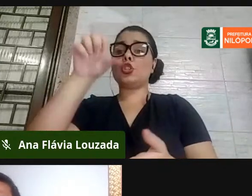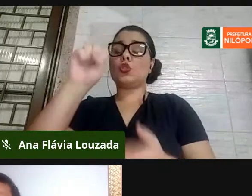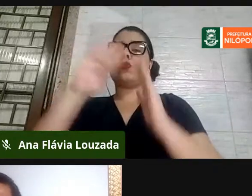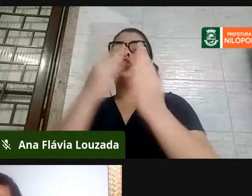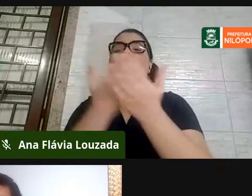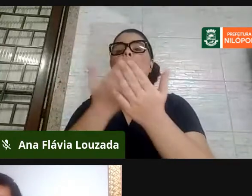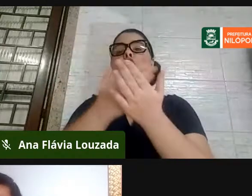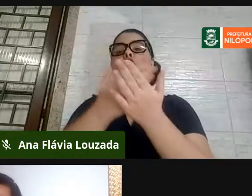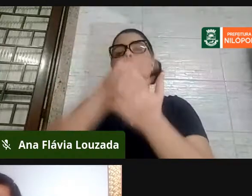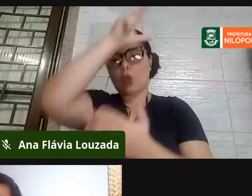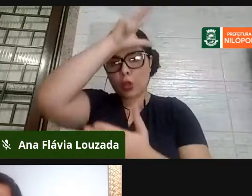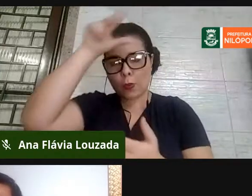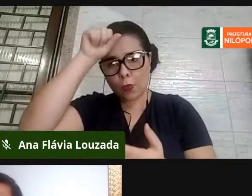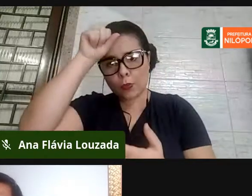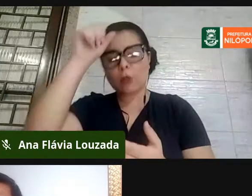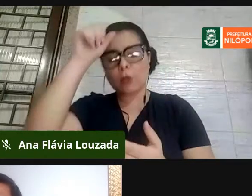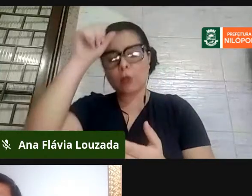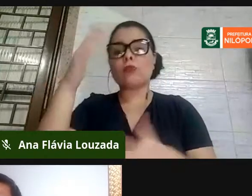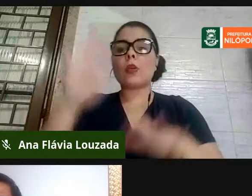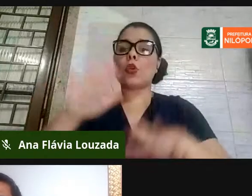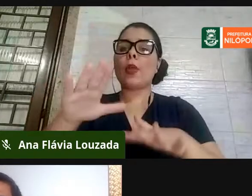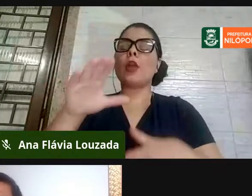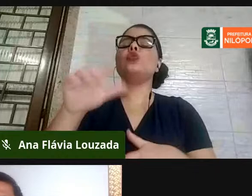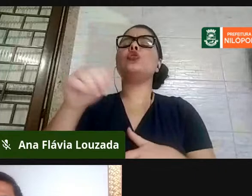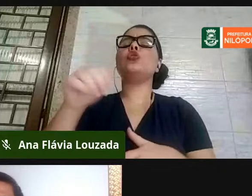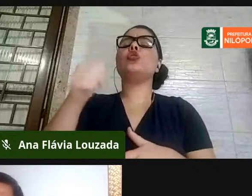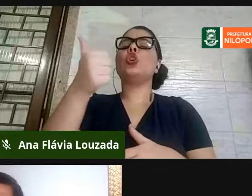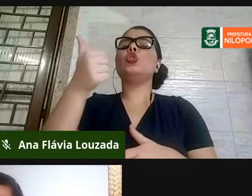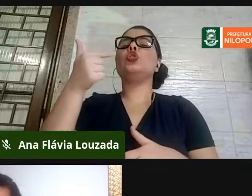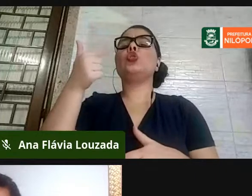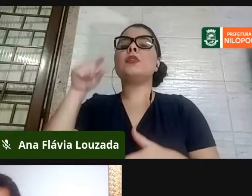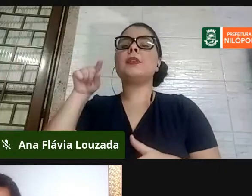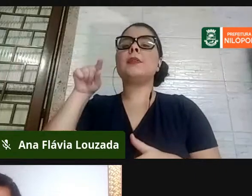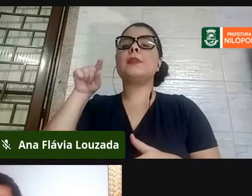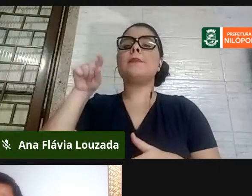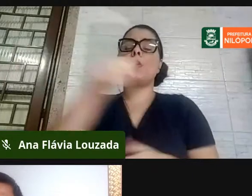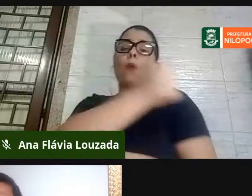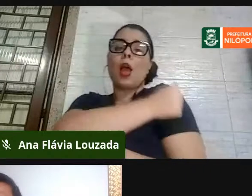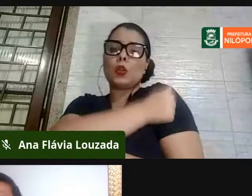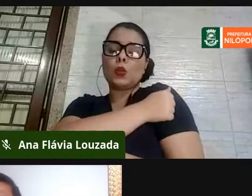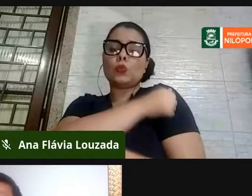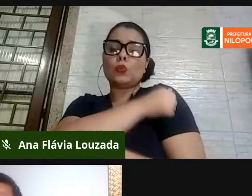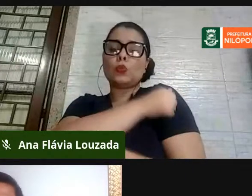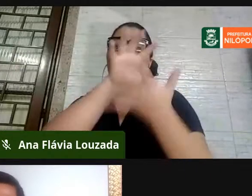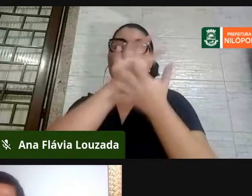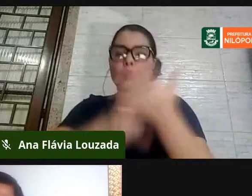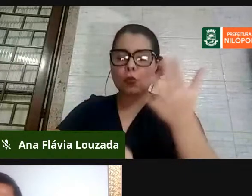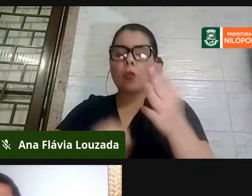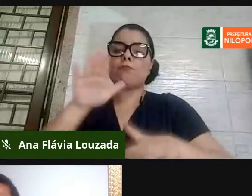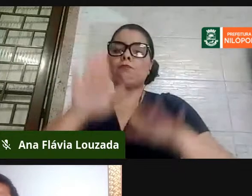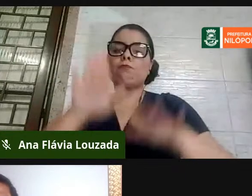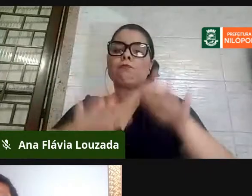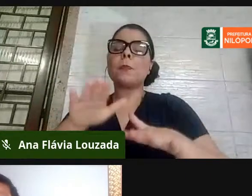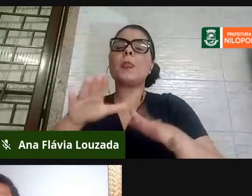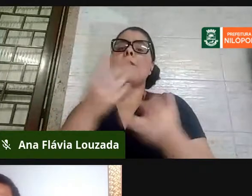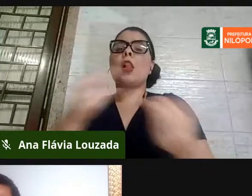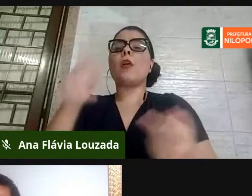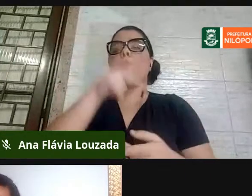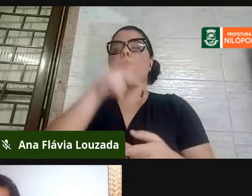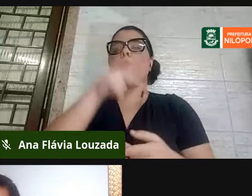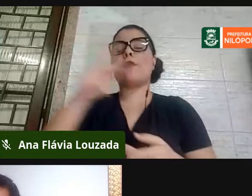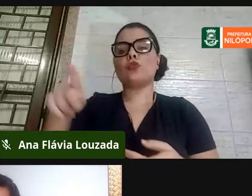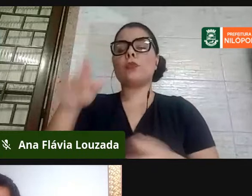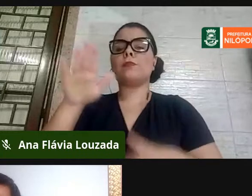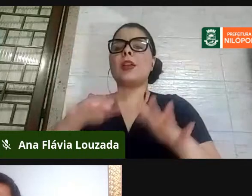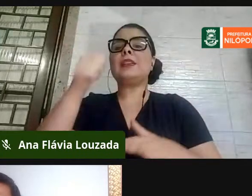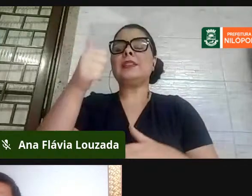12 mil alunos matriculados e aproximadamente 630 professores, com um total de 1.152 profissionais da